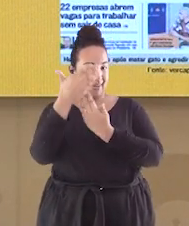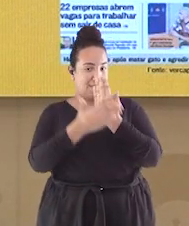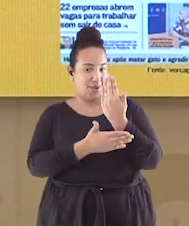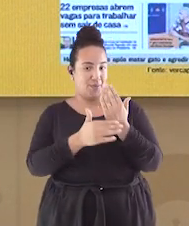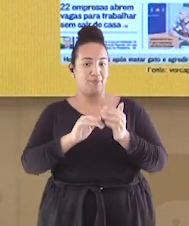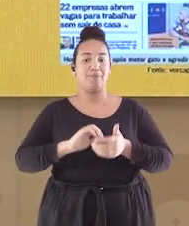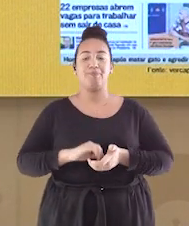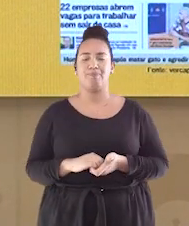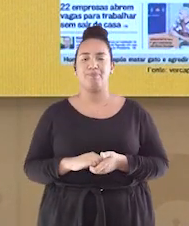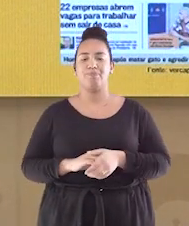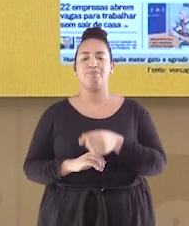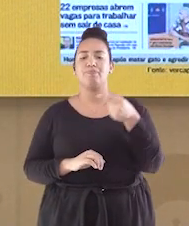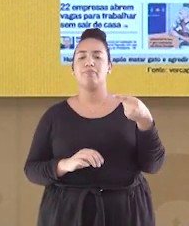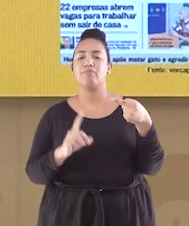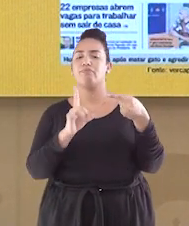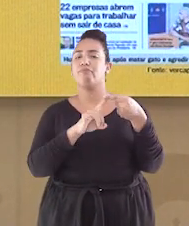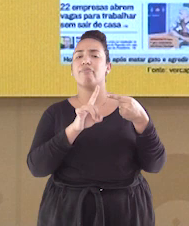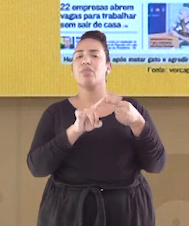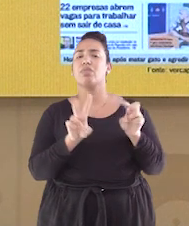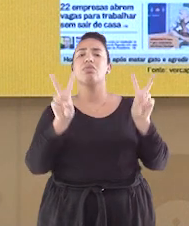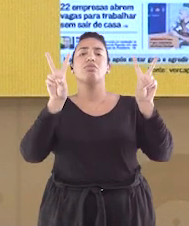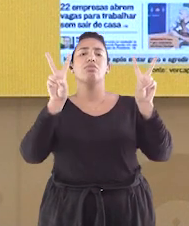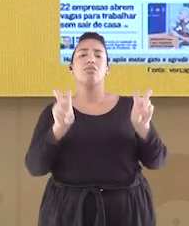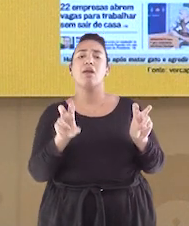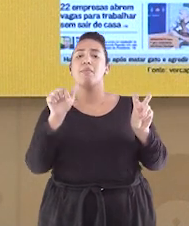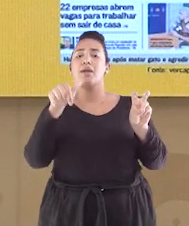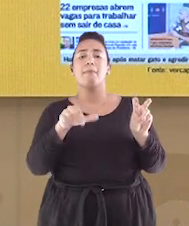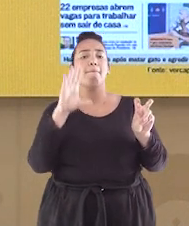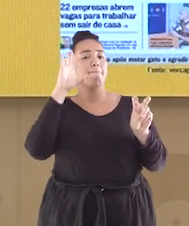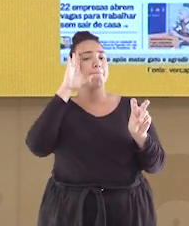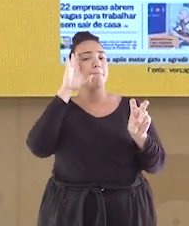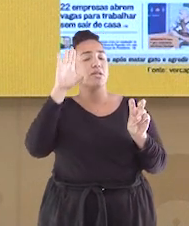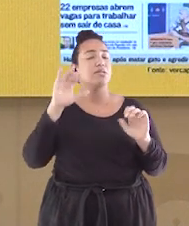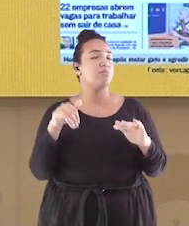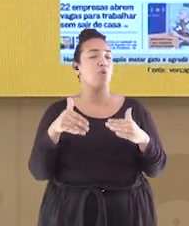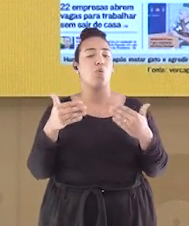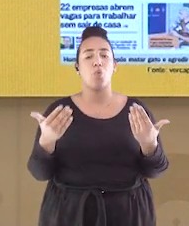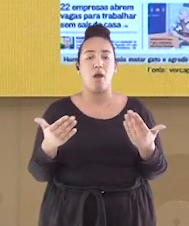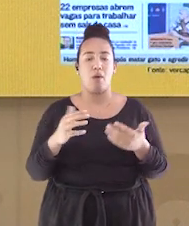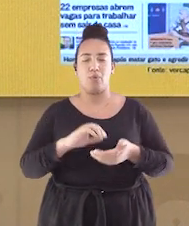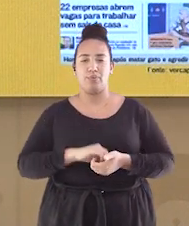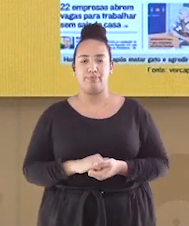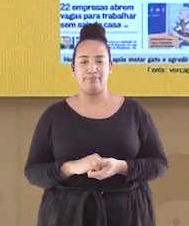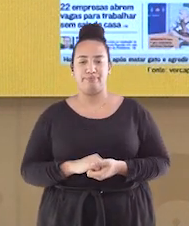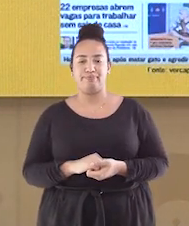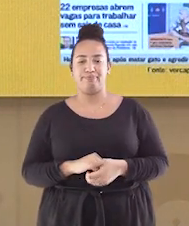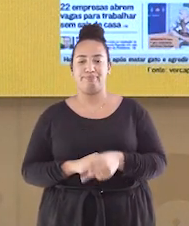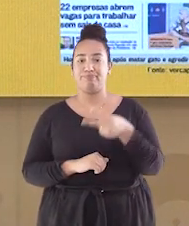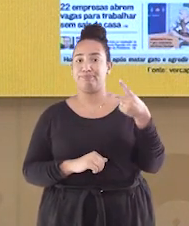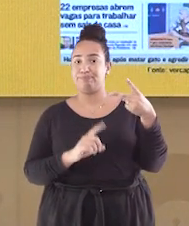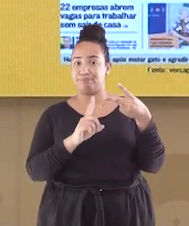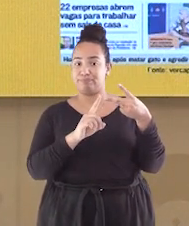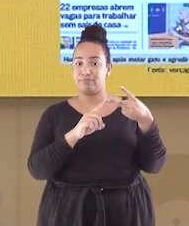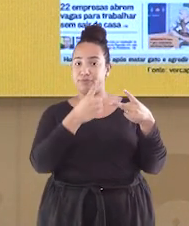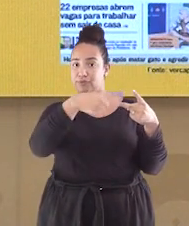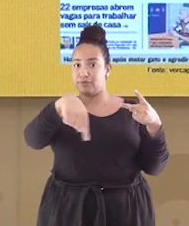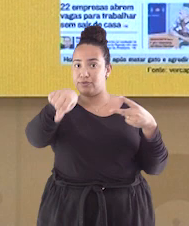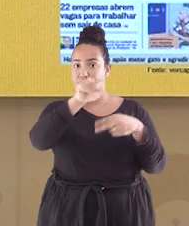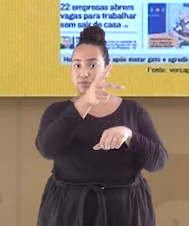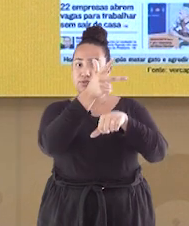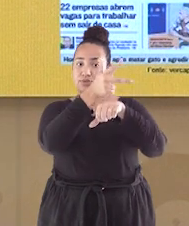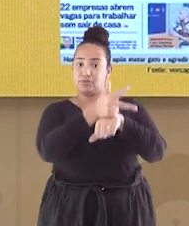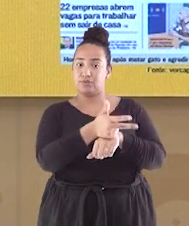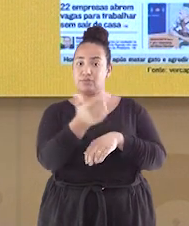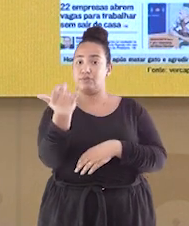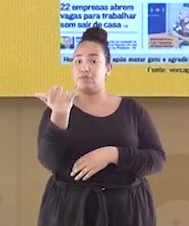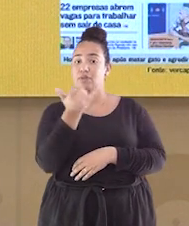jornal. Qual é o título da manchete principal do jornal? Grave um vídeo nos